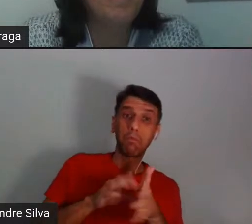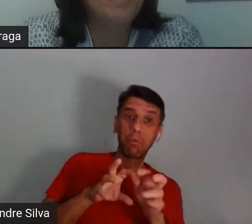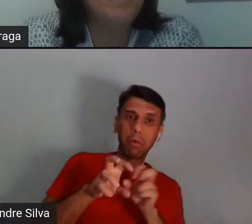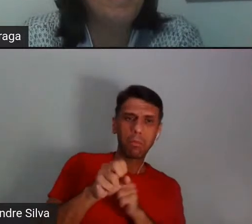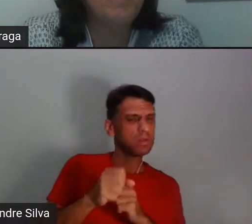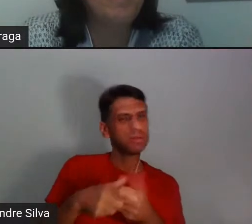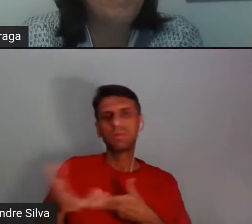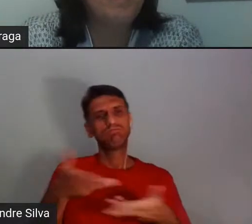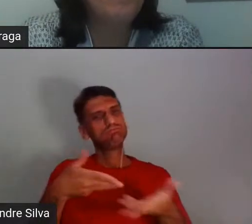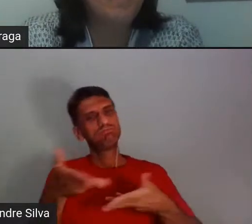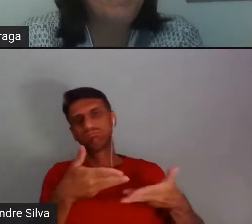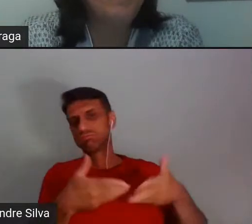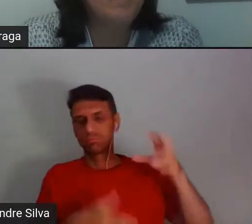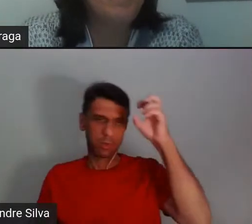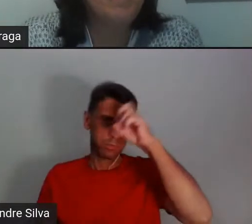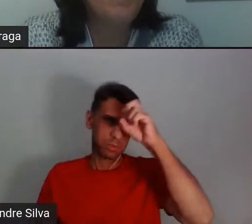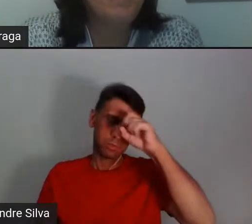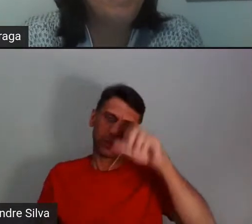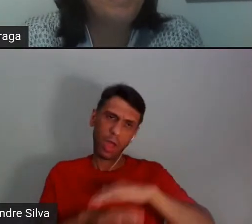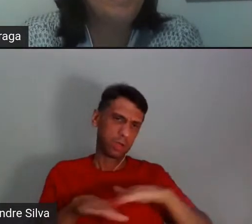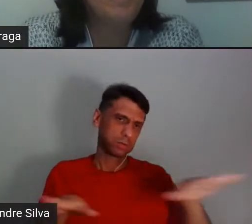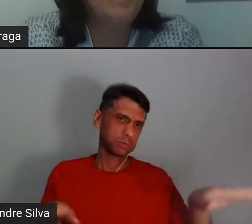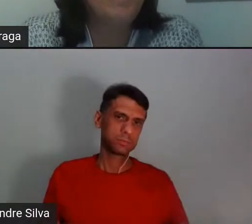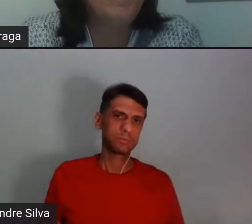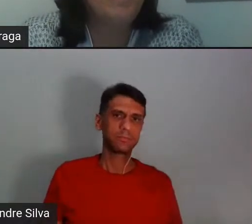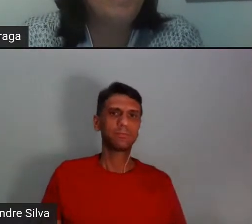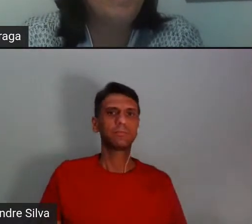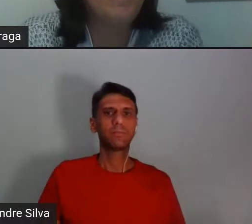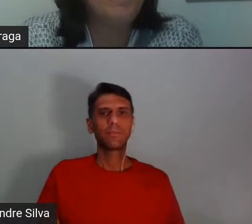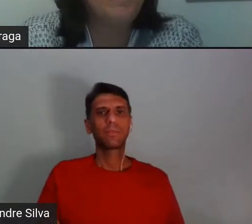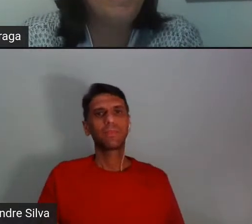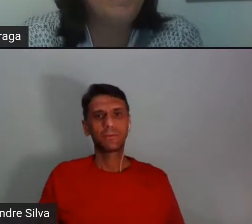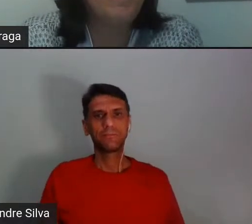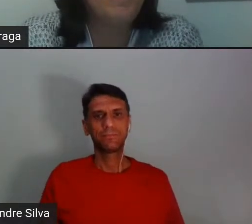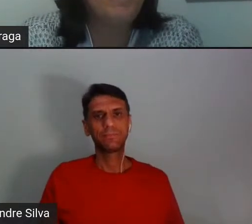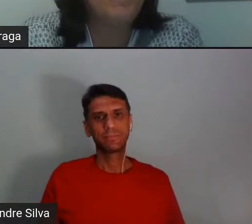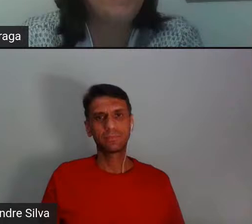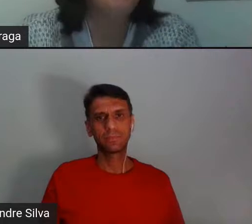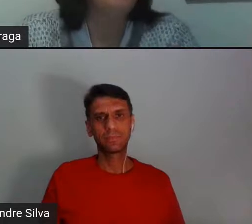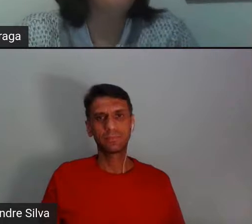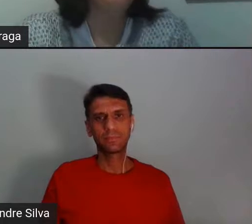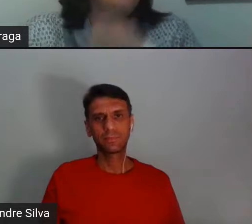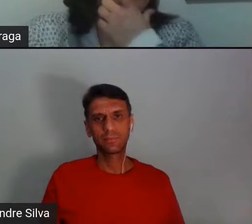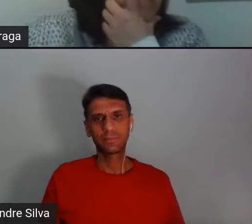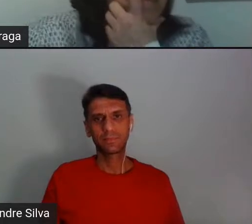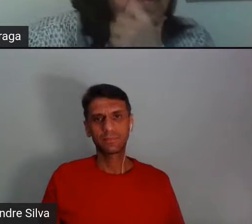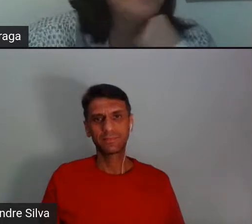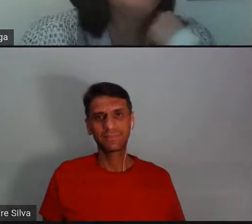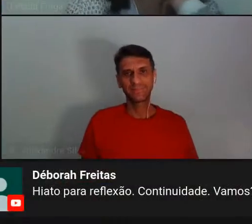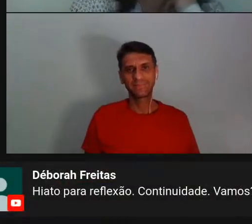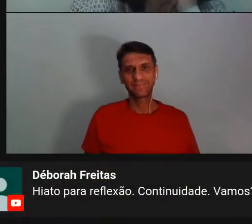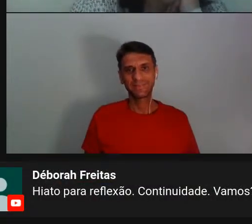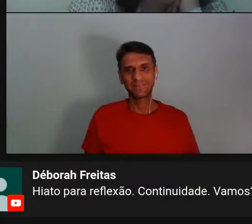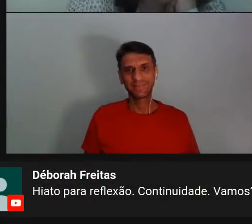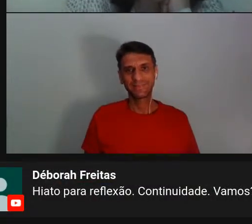aprendendo. E é isso. Eu pensei também na questão da certificação.